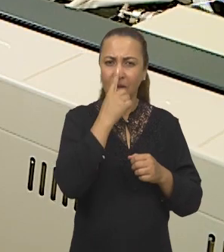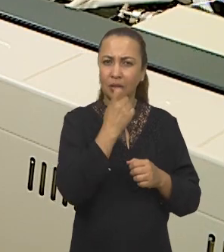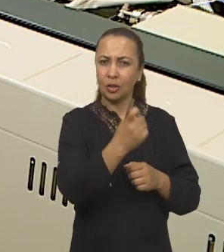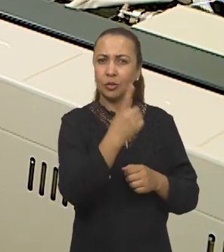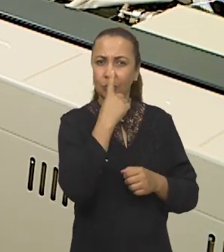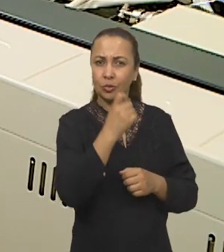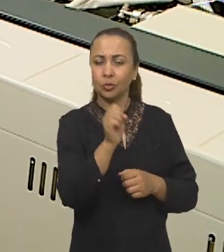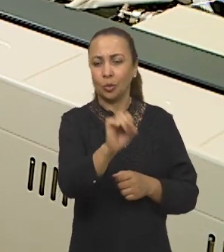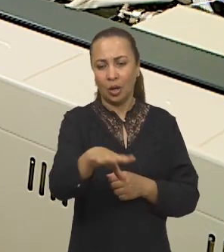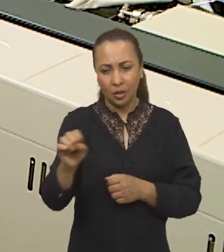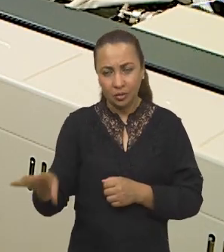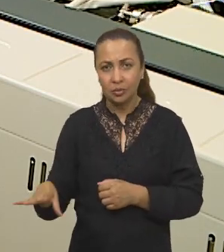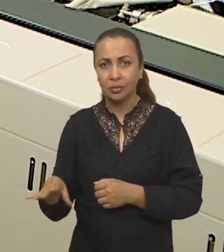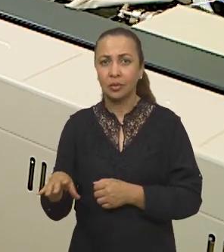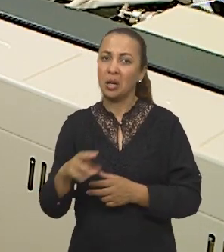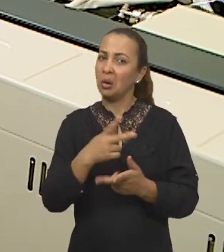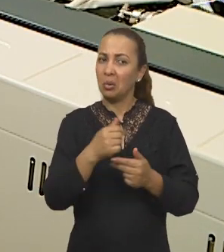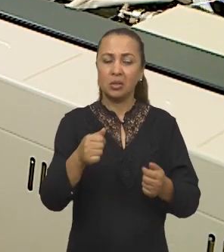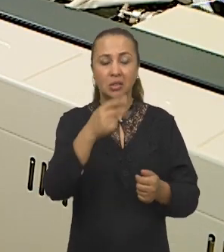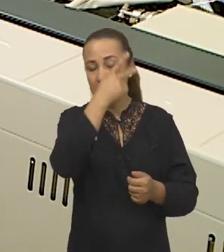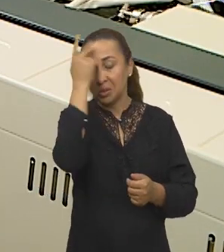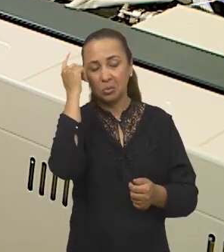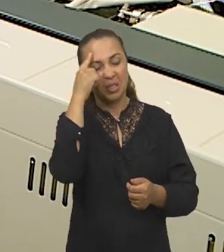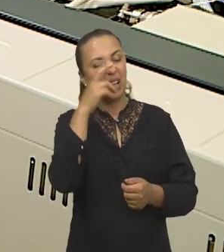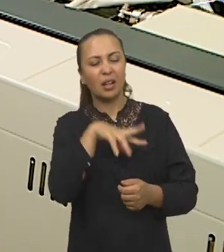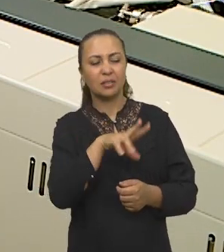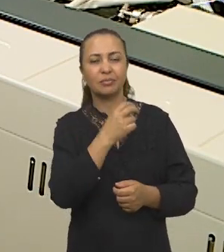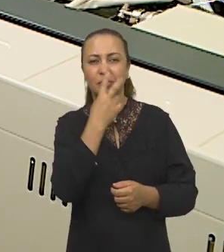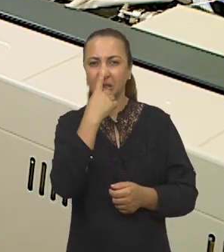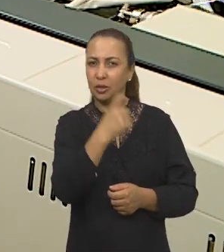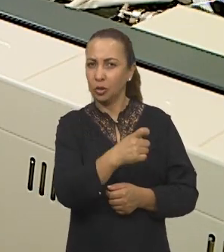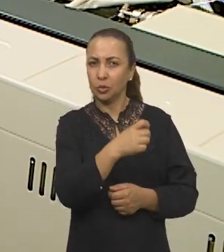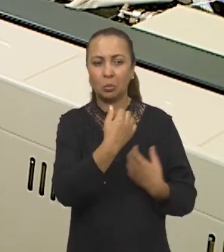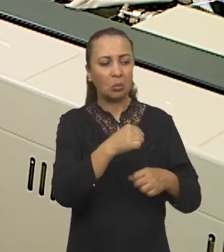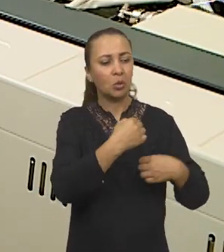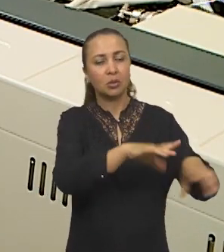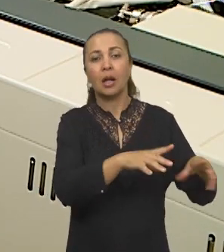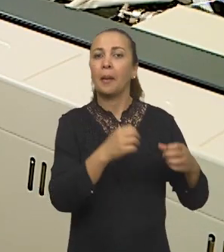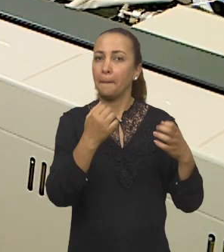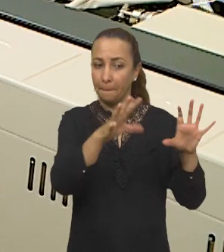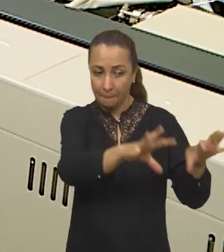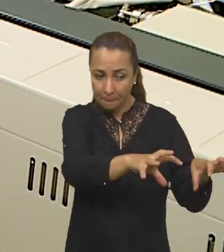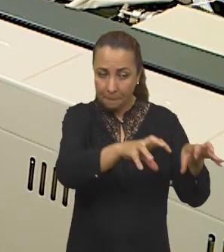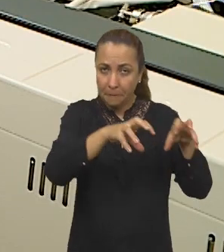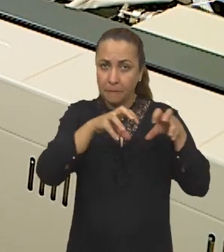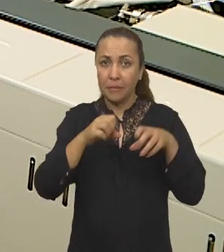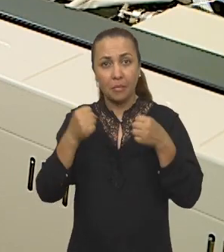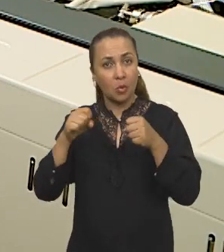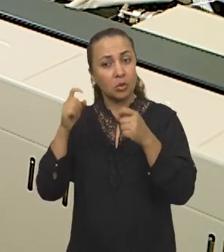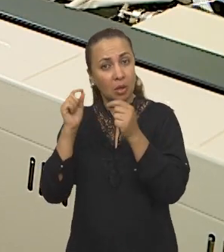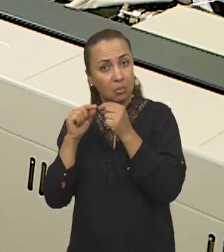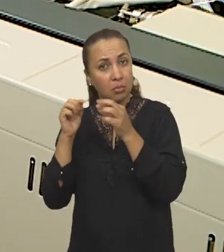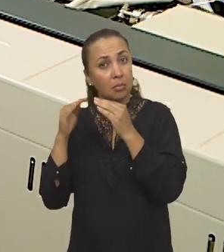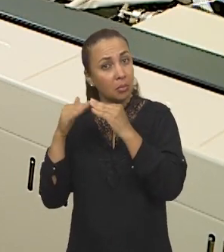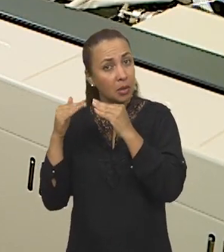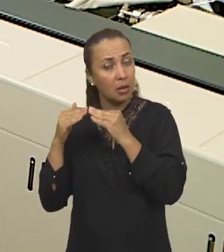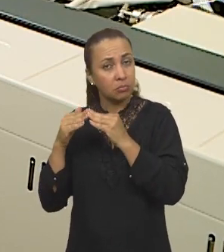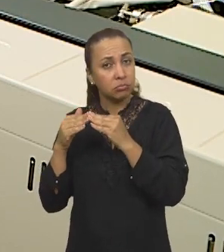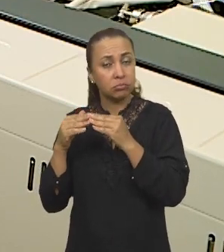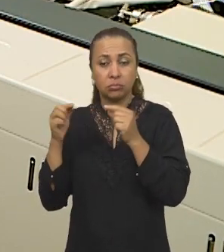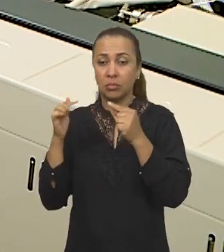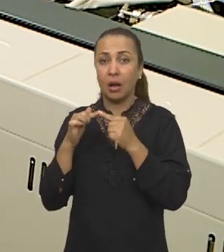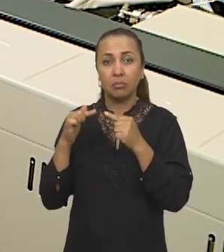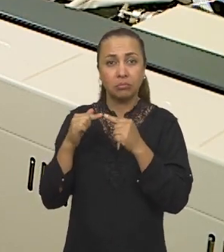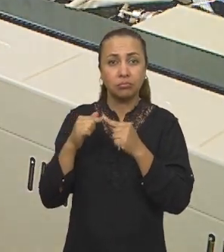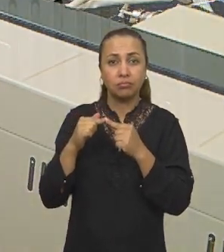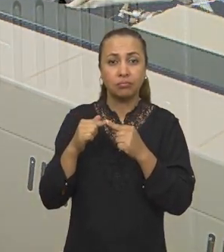resíduo, um material que para ele é um resíduo, né? E esse material, ele possa ser aplicado, por exemplo, em uma grande indústria